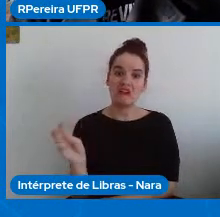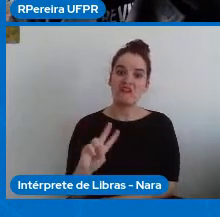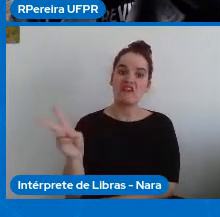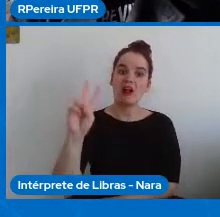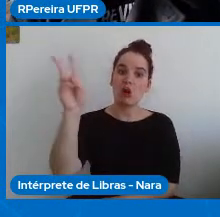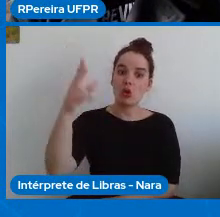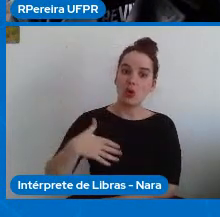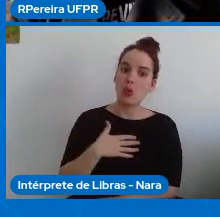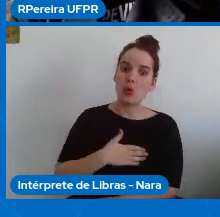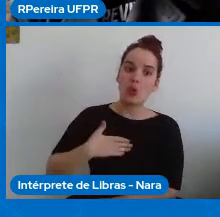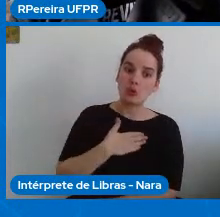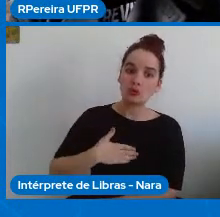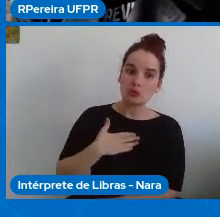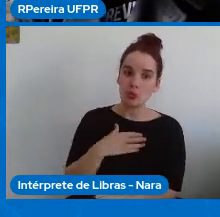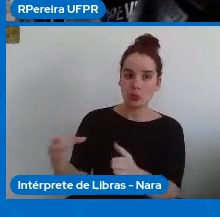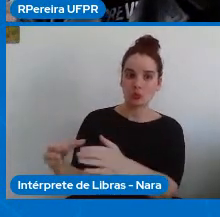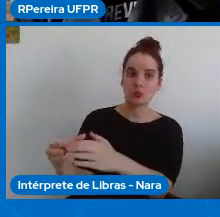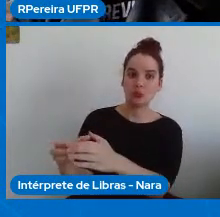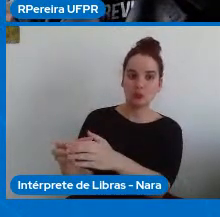pelas pessoas da tribo.